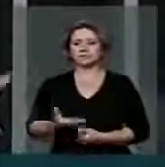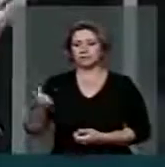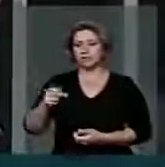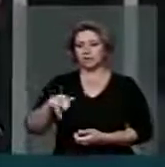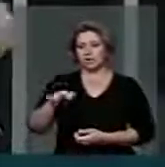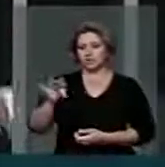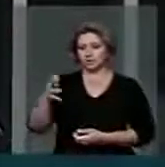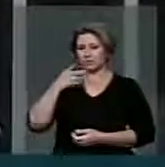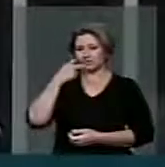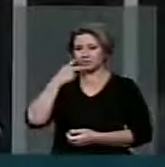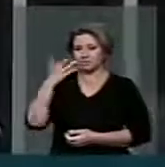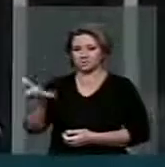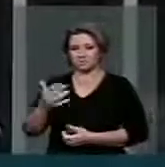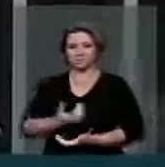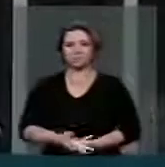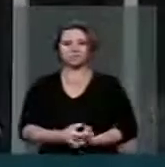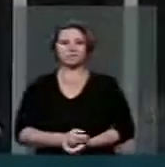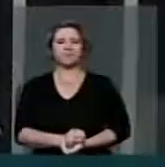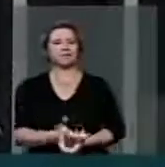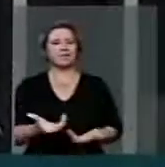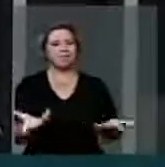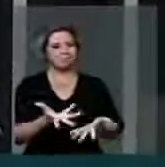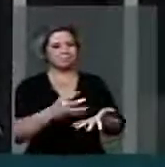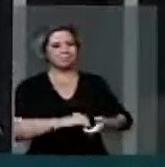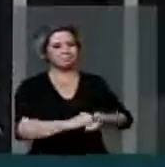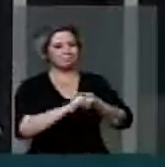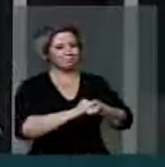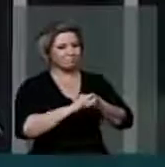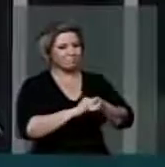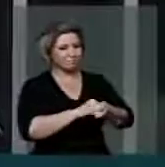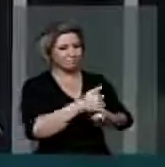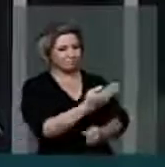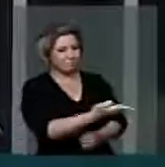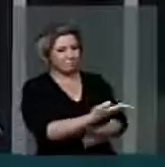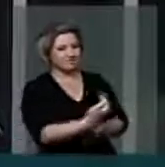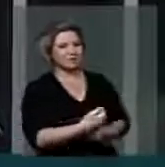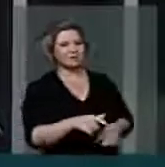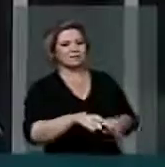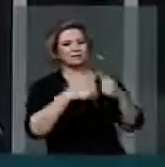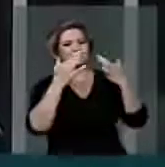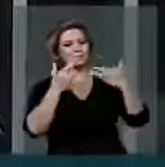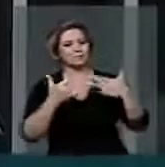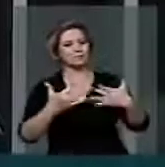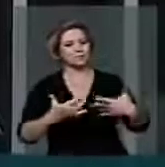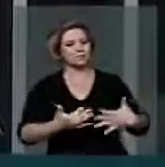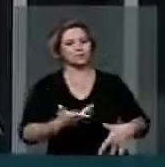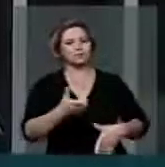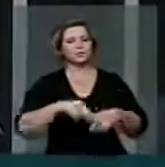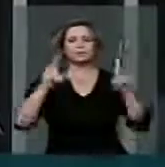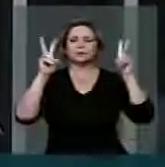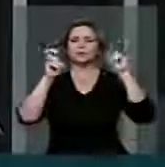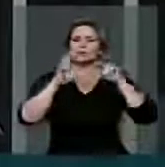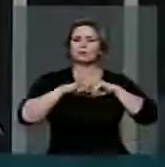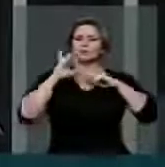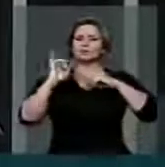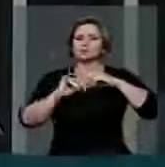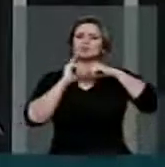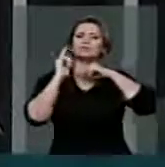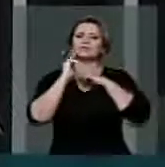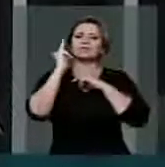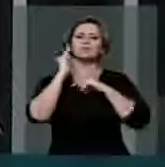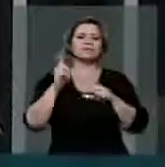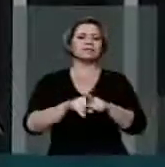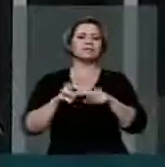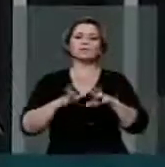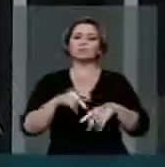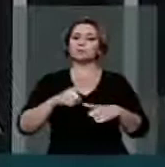Imagina, com todo prazer, deputado. Eu quero cumprimentar o ilustre, deputado, que traz um assunto de suma importância. Muito